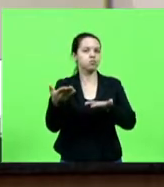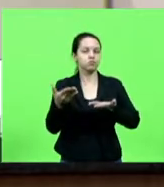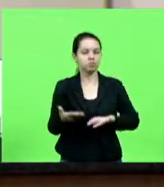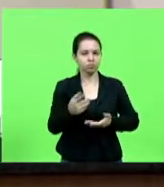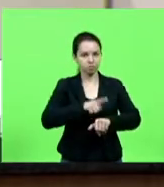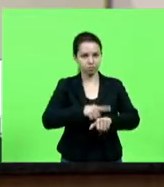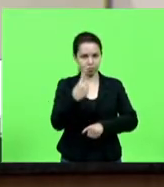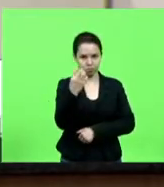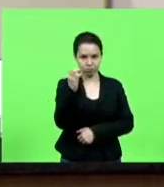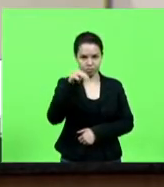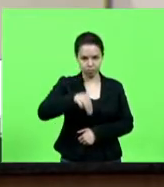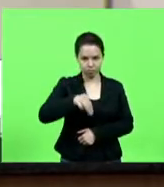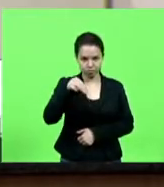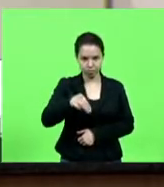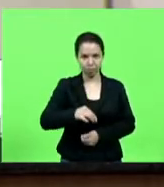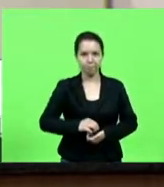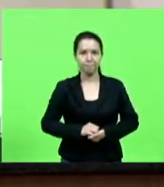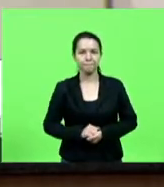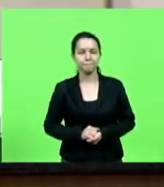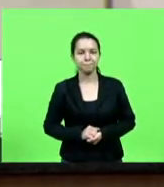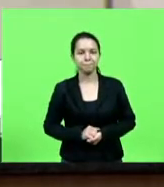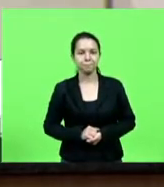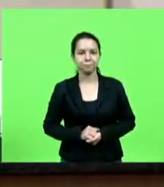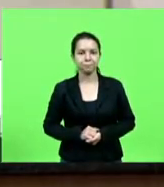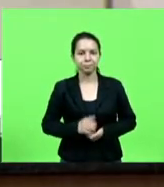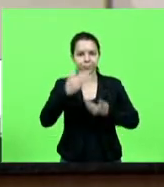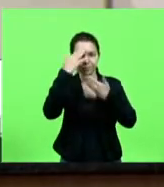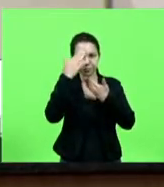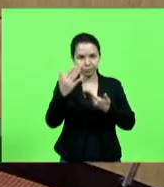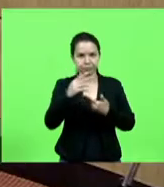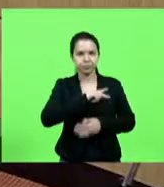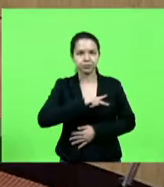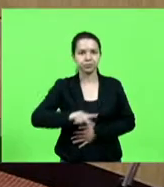10 minutos, deputado. Muito obrigado, presidente.